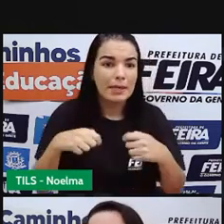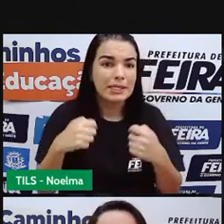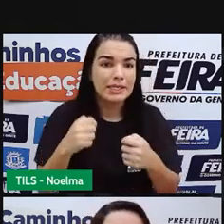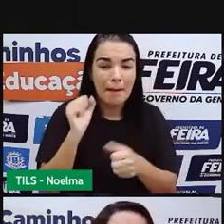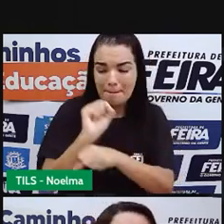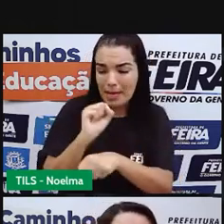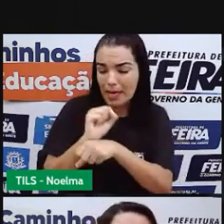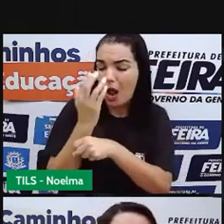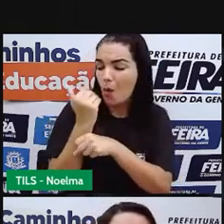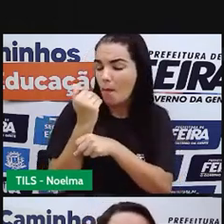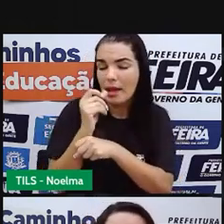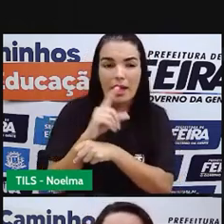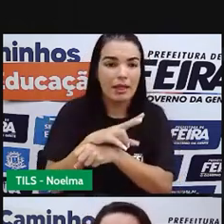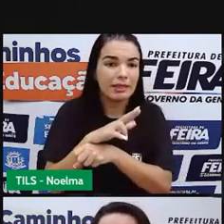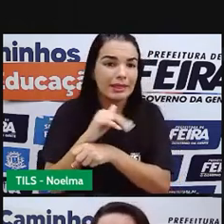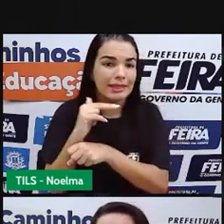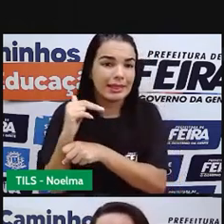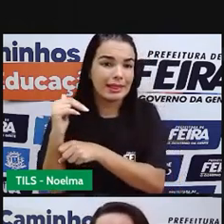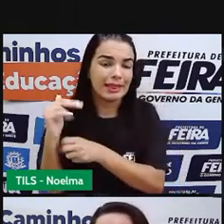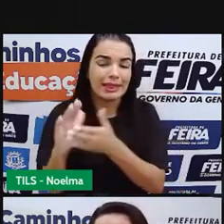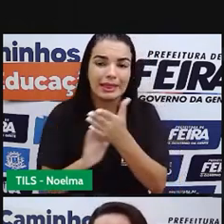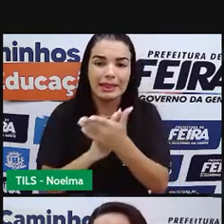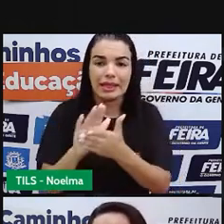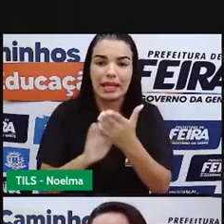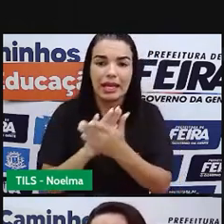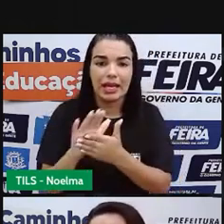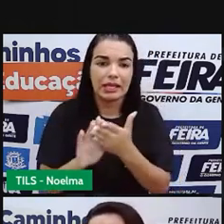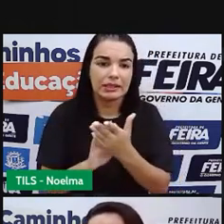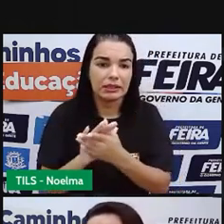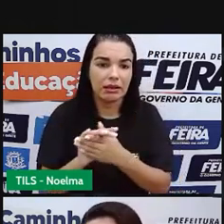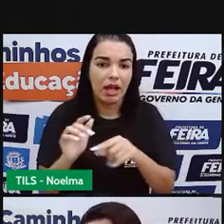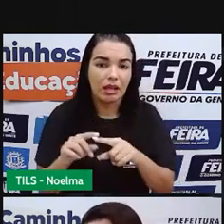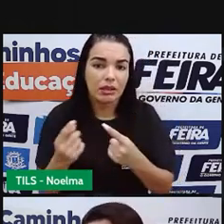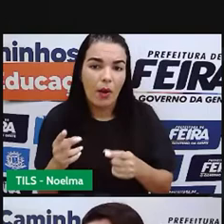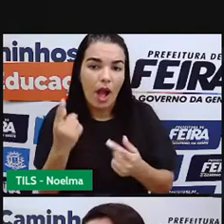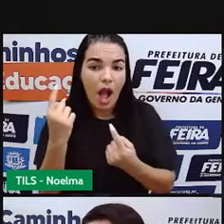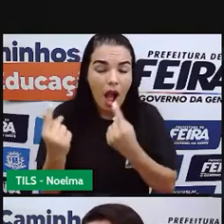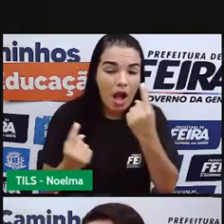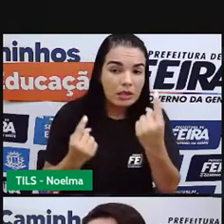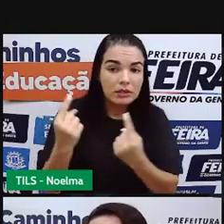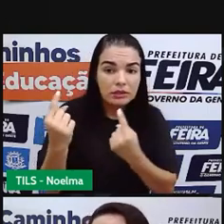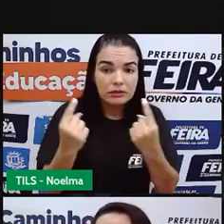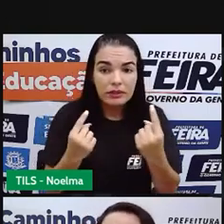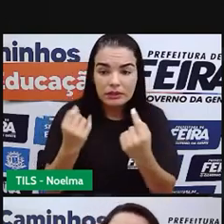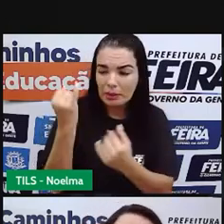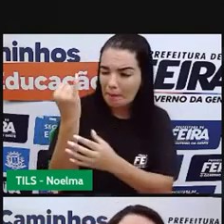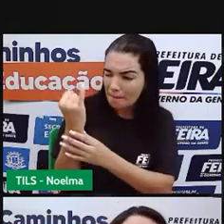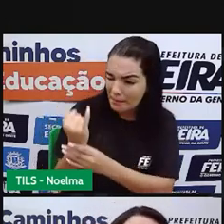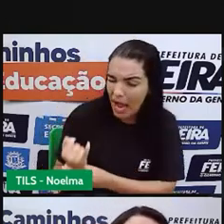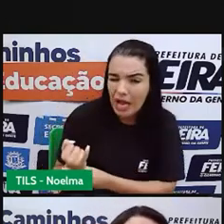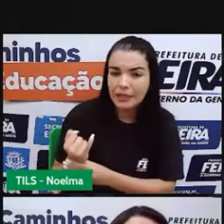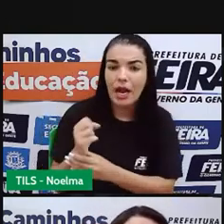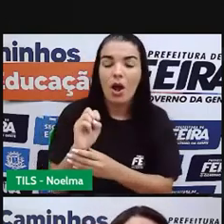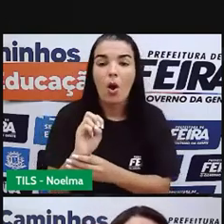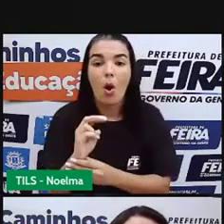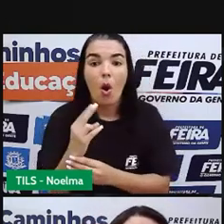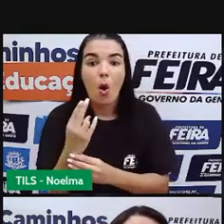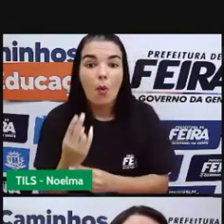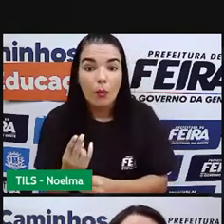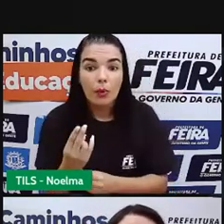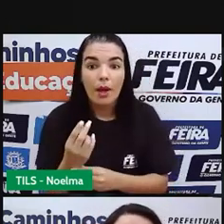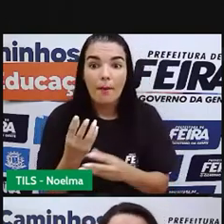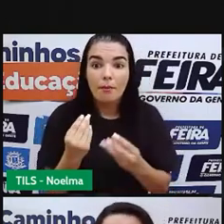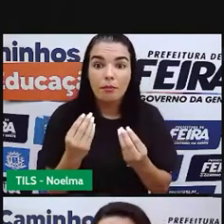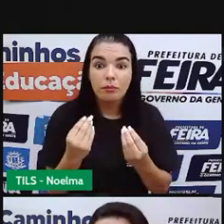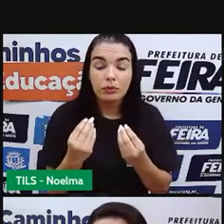ela comer, ela vai engordar e, embora ela esteja, às vezes, extremamente magra ou ela está